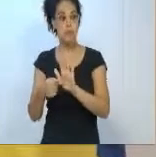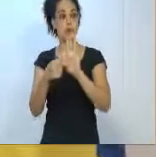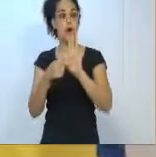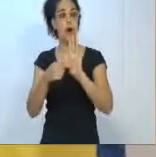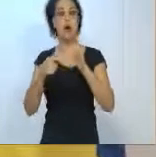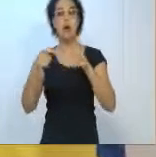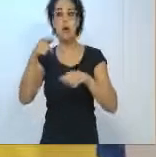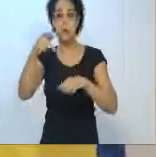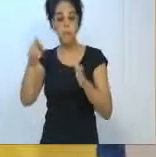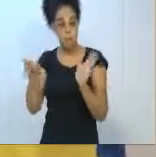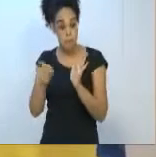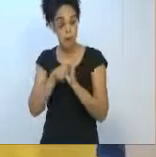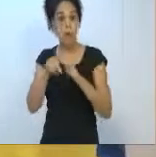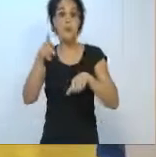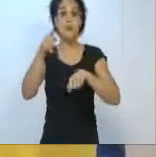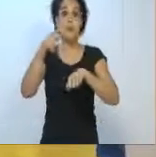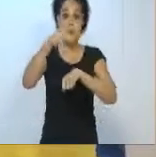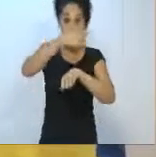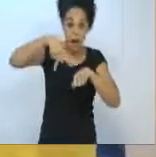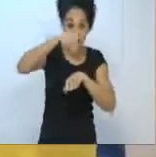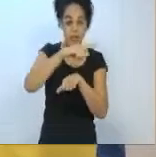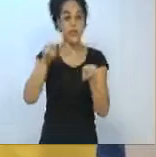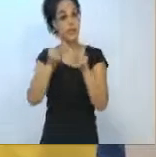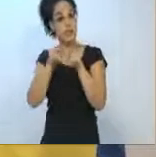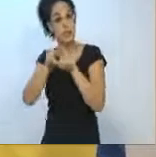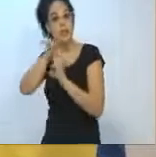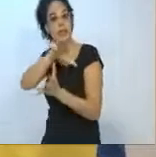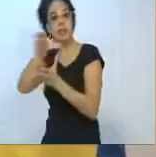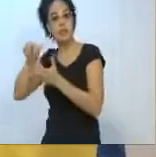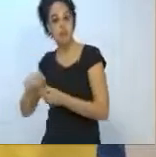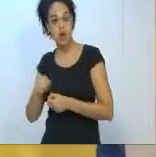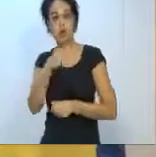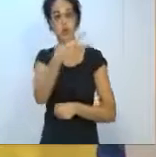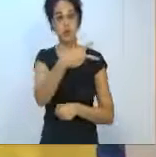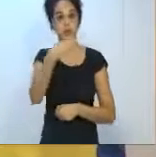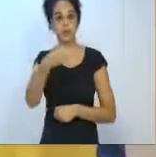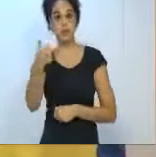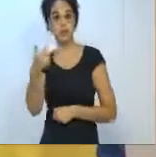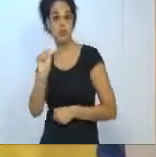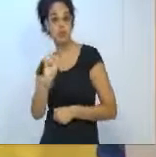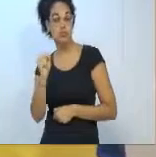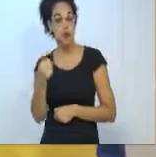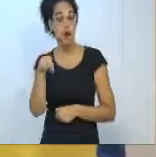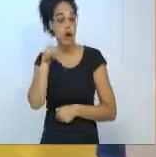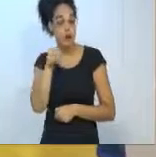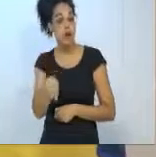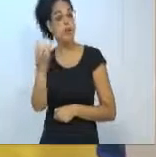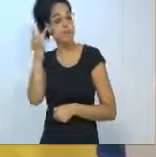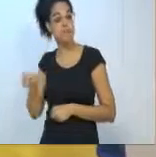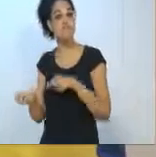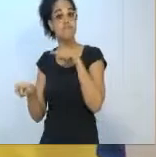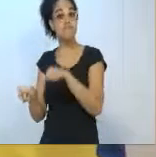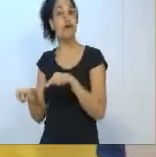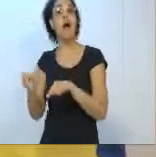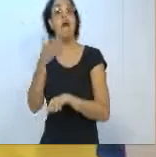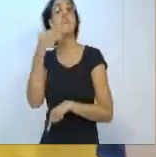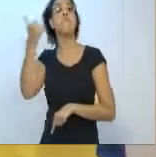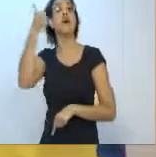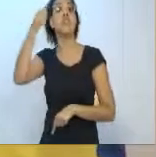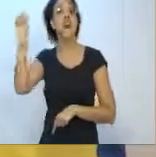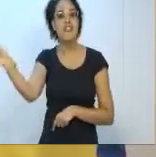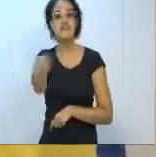no mundo. Em 2018, foi considerado o melhor cervejeiro caseiro, após receber seis medalhas no